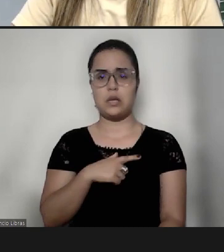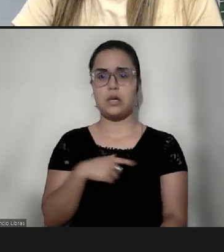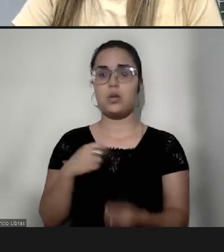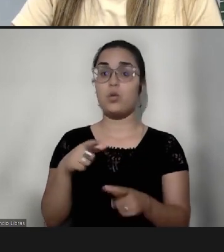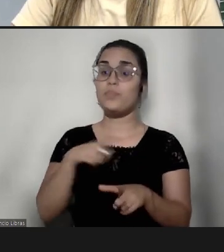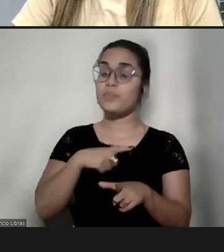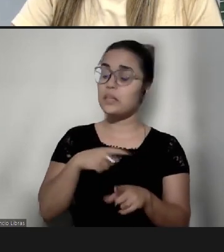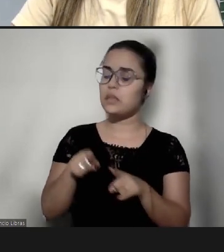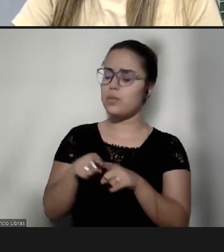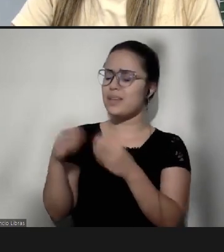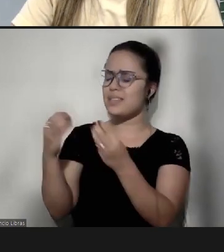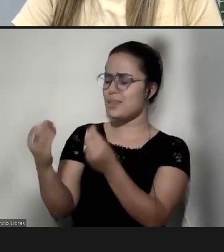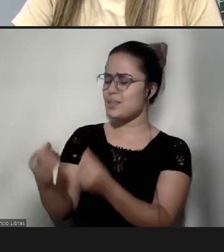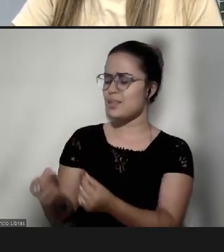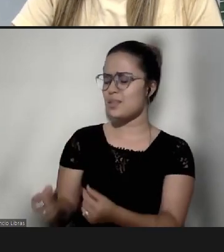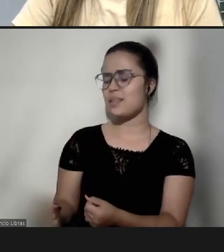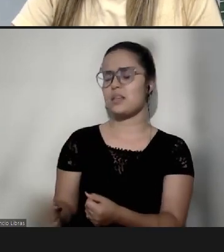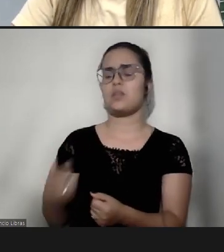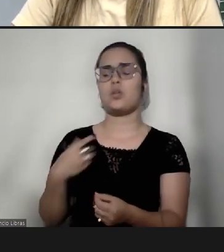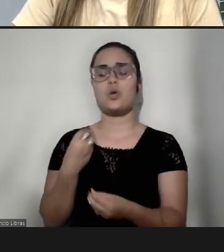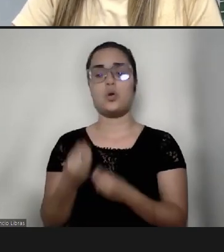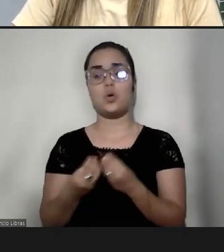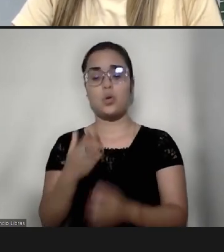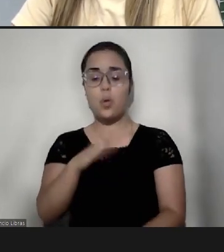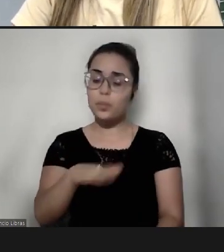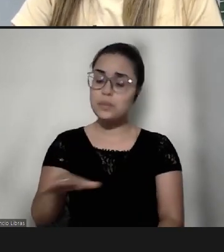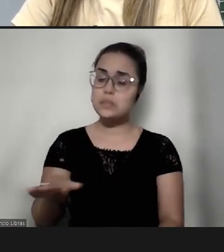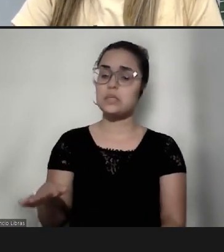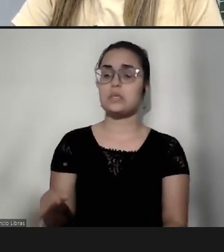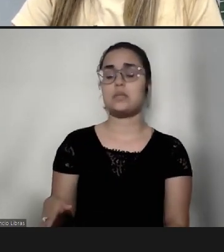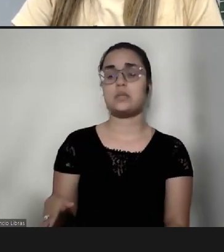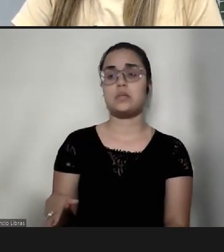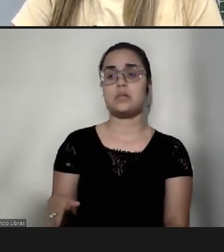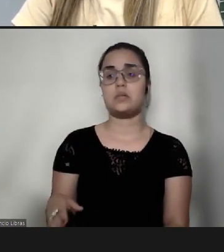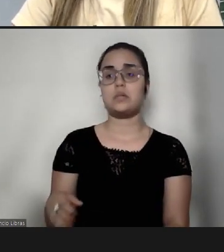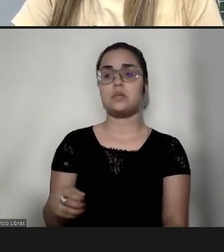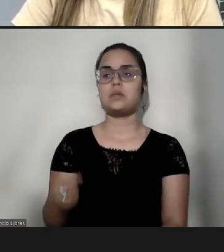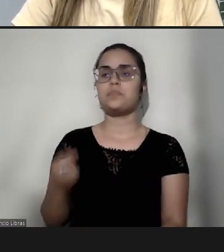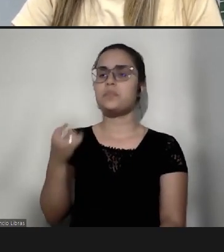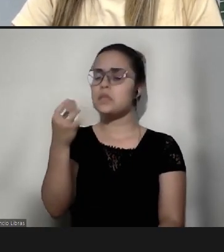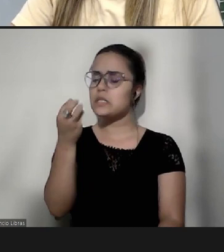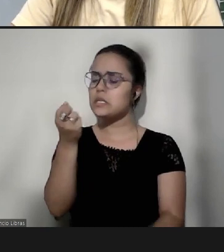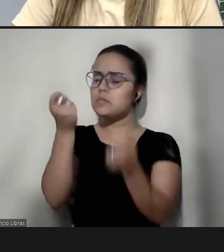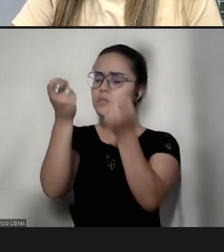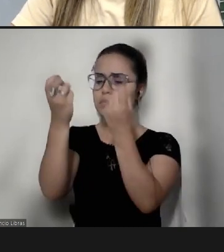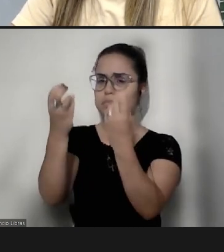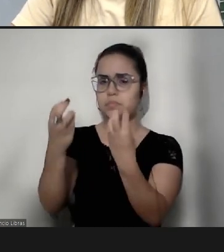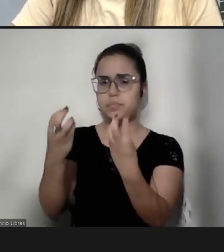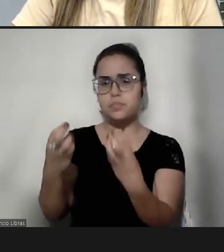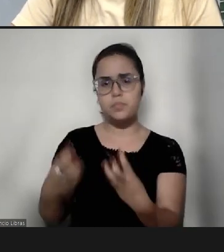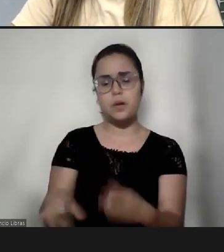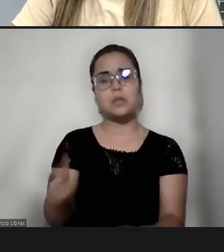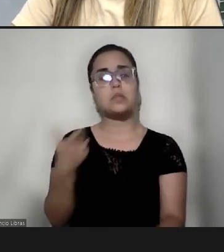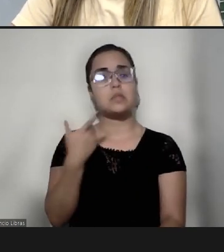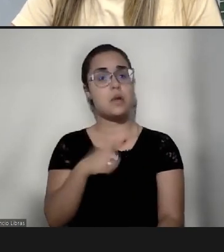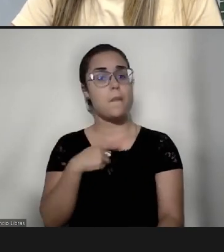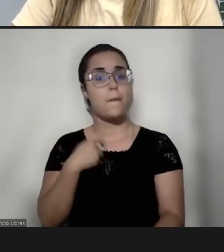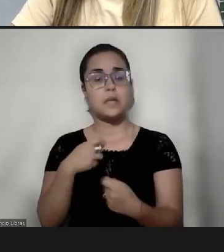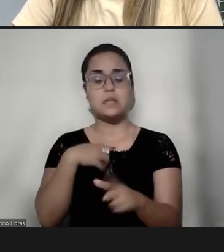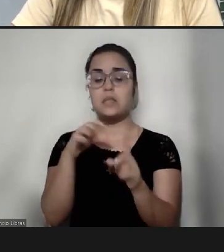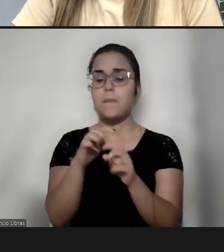essa sensibilidade com as crianças, de explicar, e quando, a gente não precisa ter palavras muito